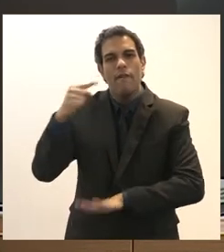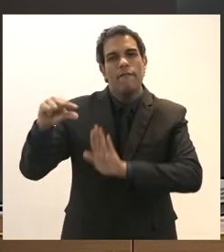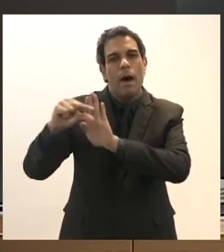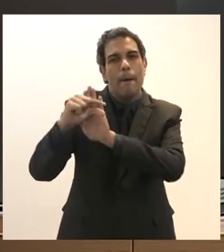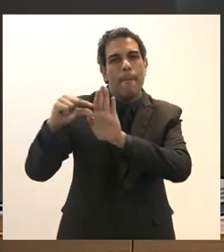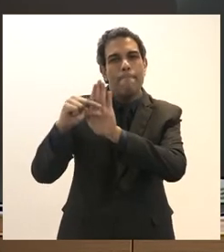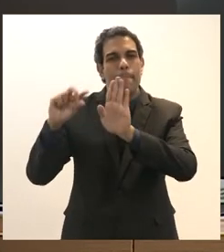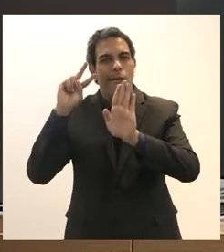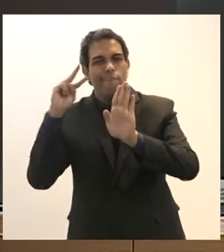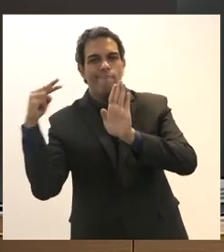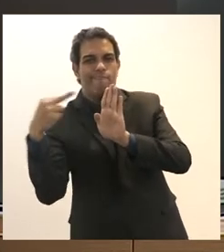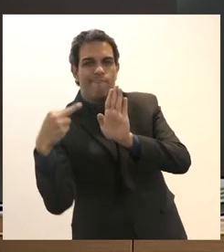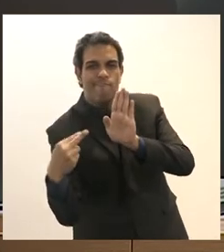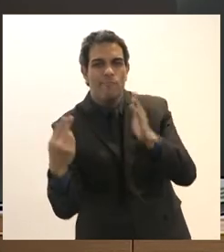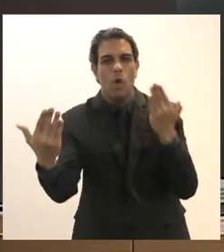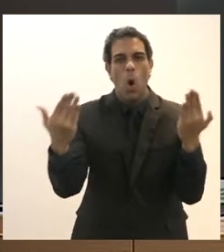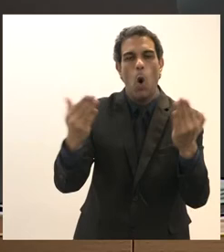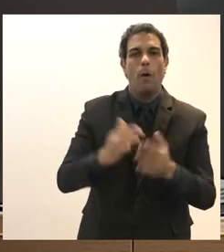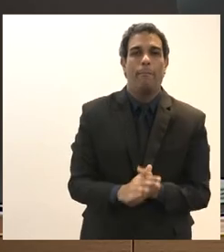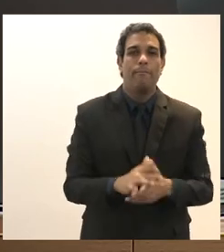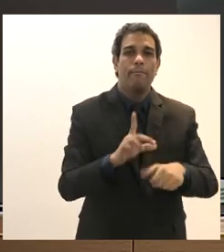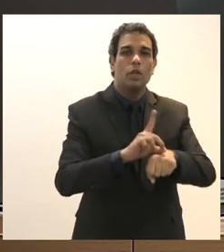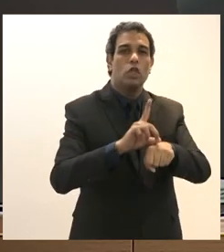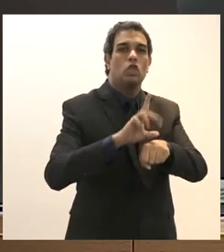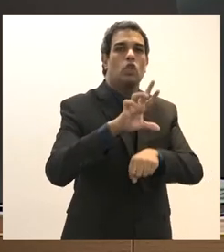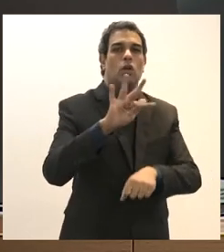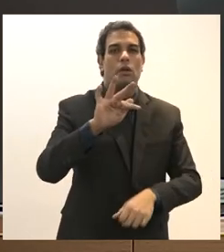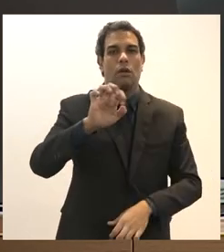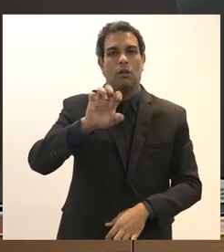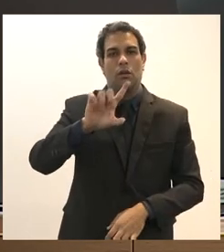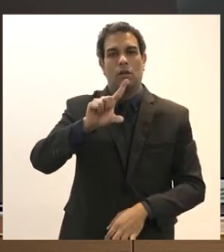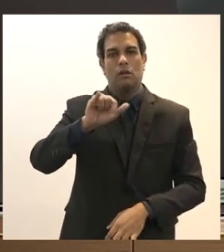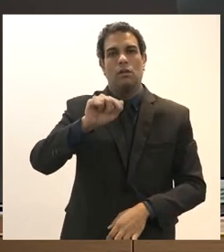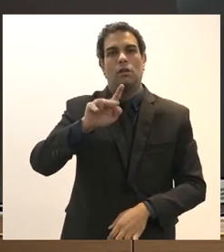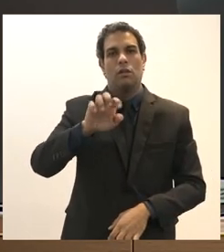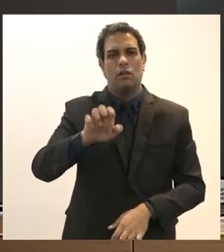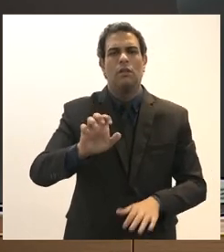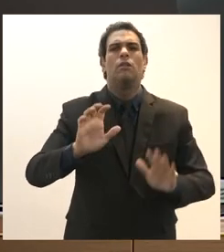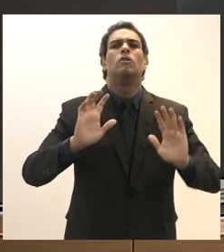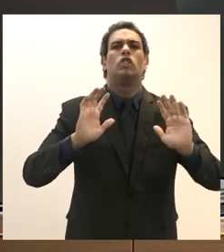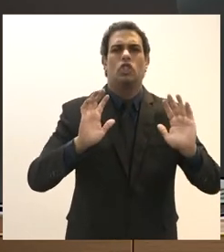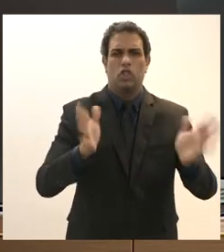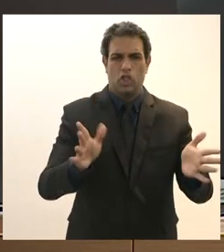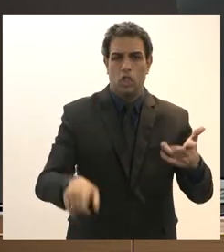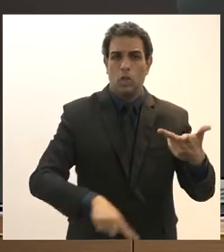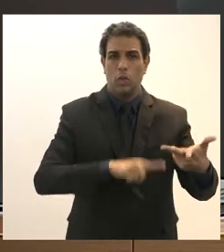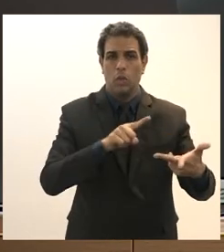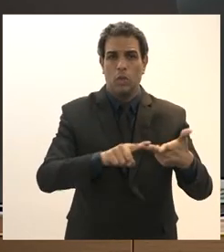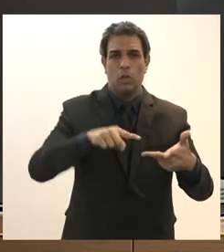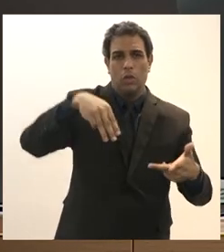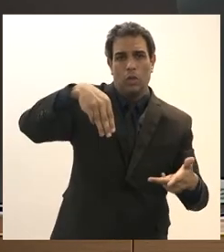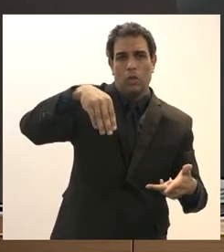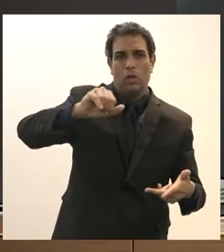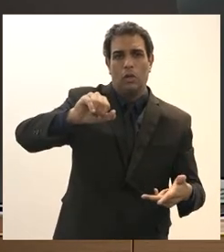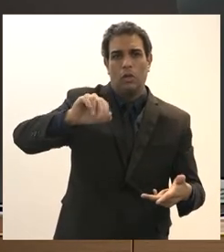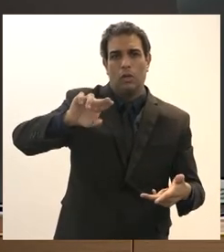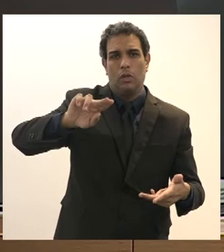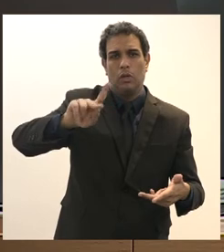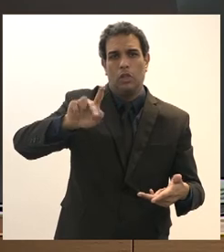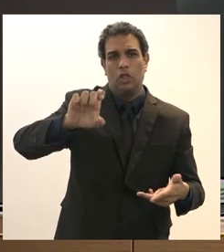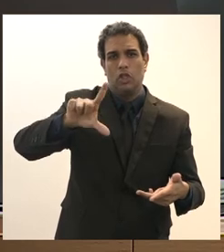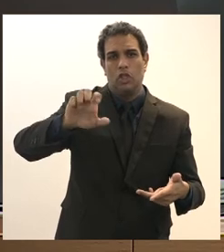então tem aqui doutor Felipe Gonçalves da Amaerge participou Michele Alves também